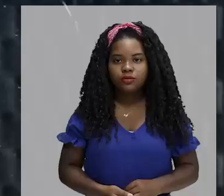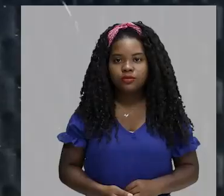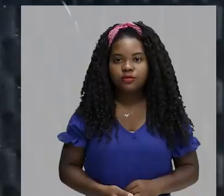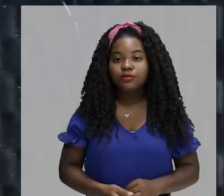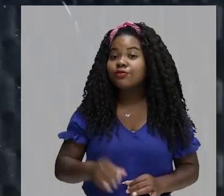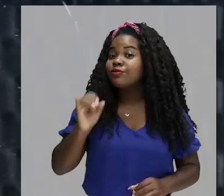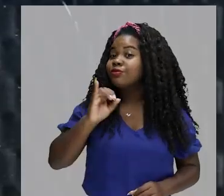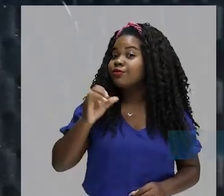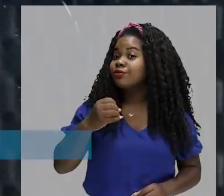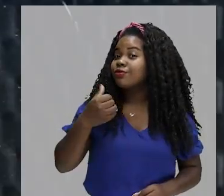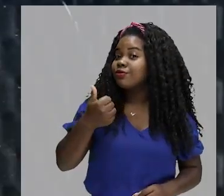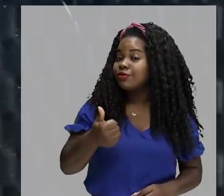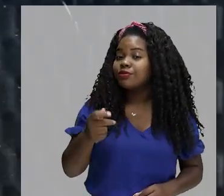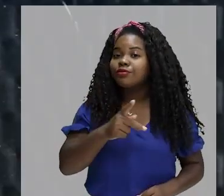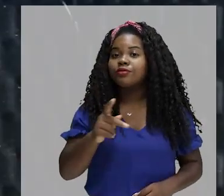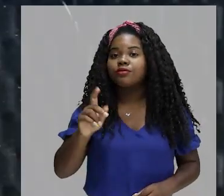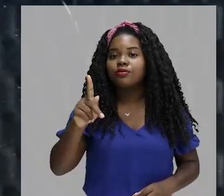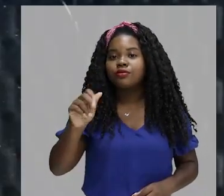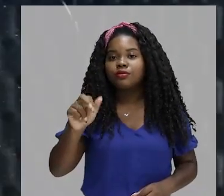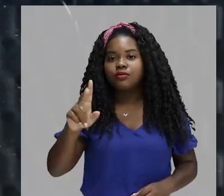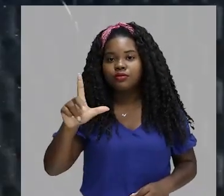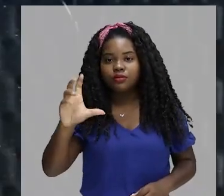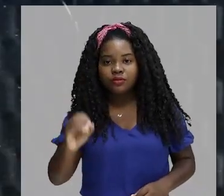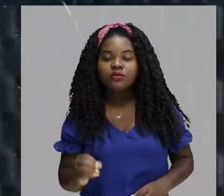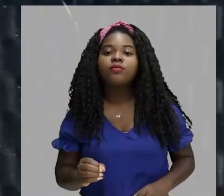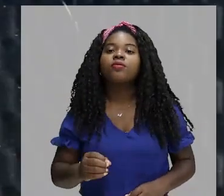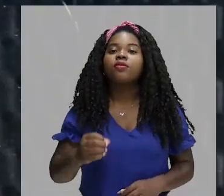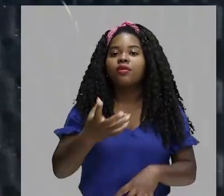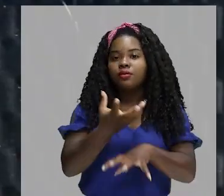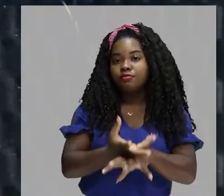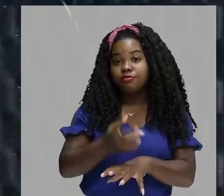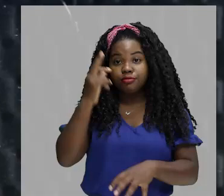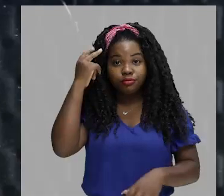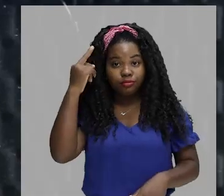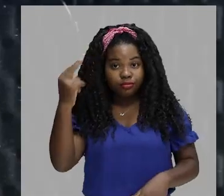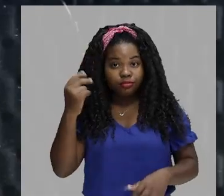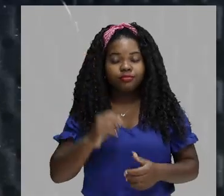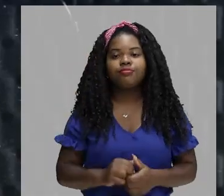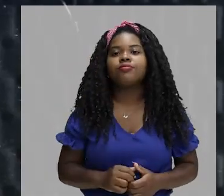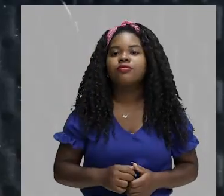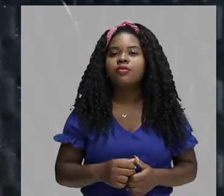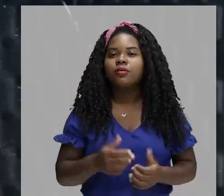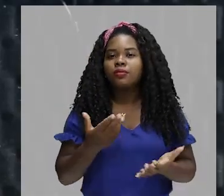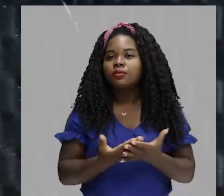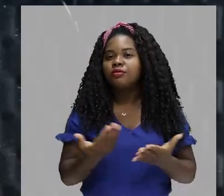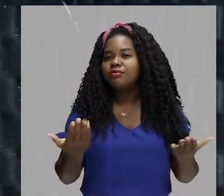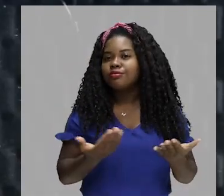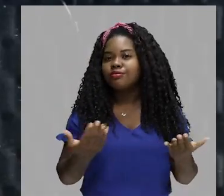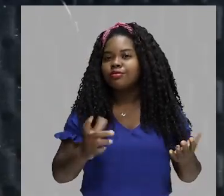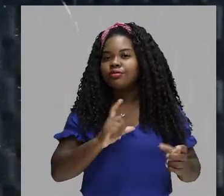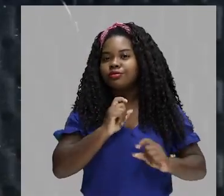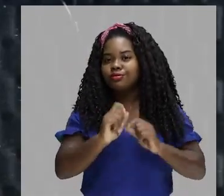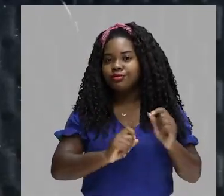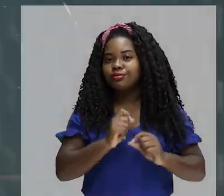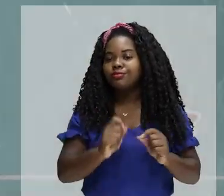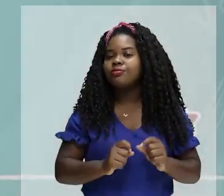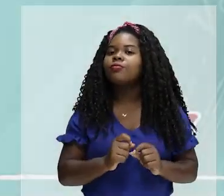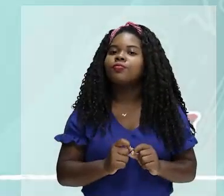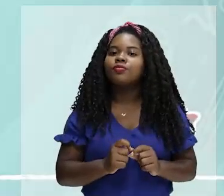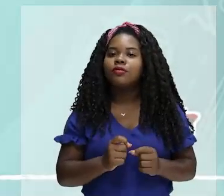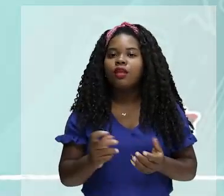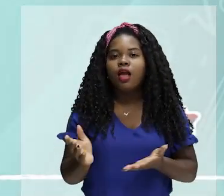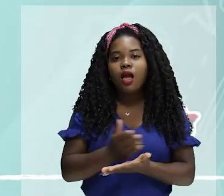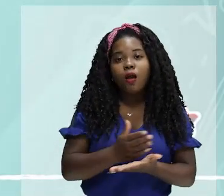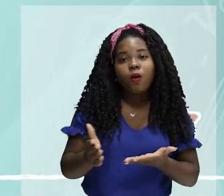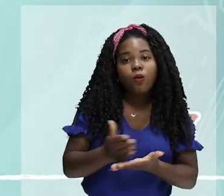E aí pessoal, tudo bem? Professor Paulo Gereba de História. Na aula de hoje, nós iremos analisar, fazer algumas